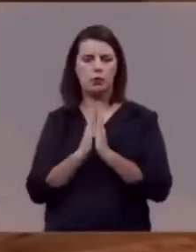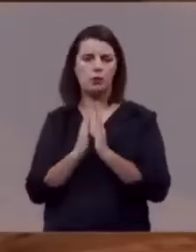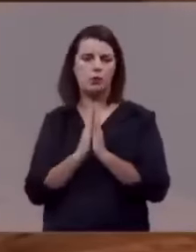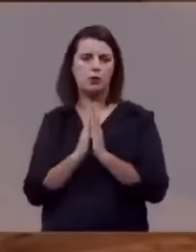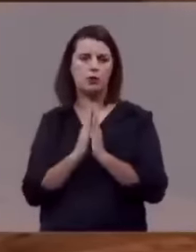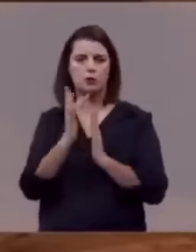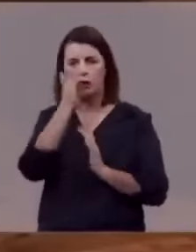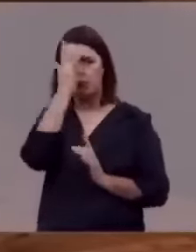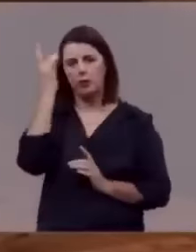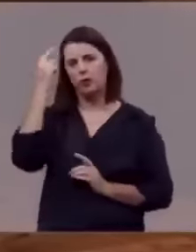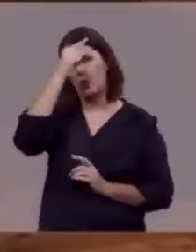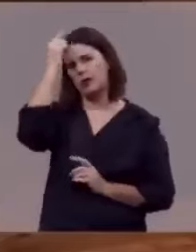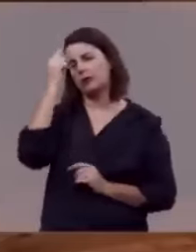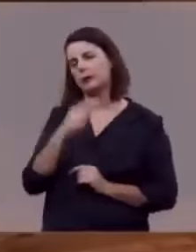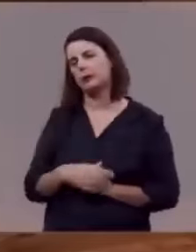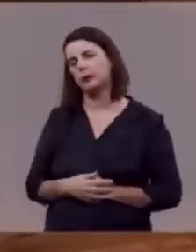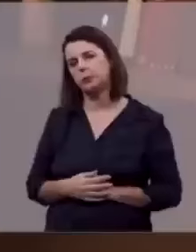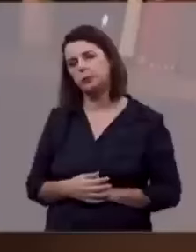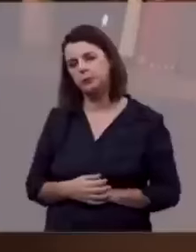dos santos.